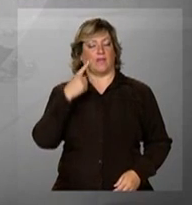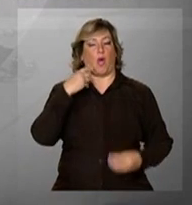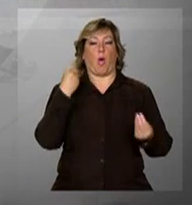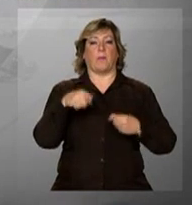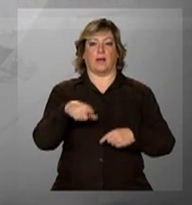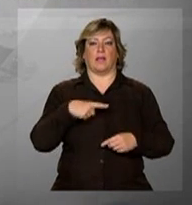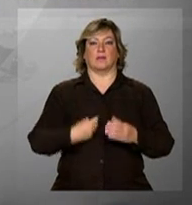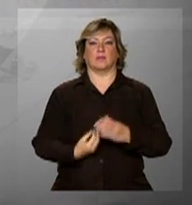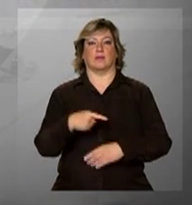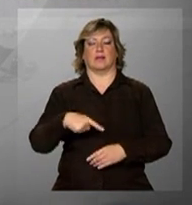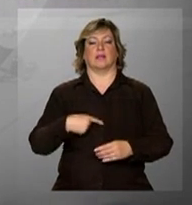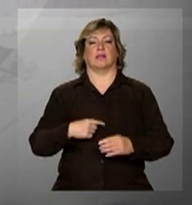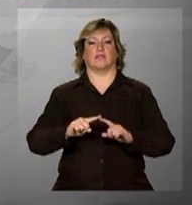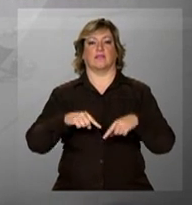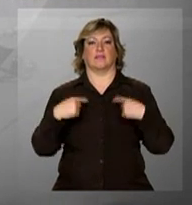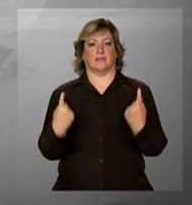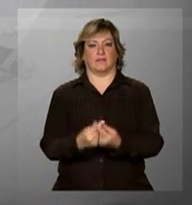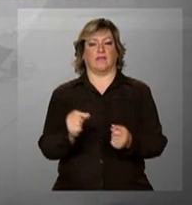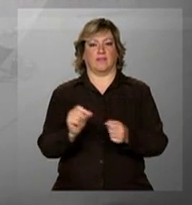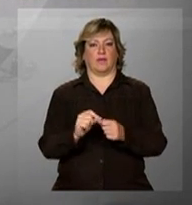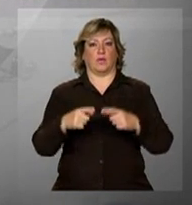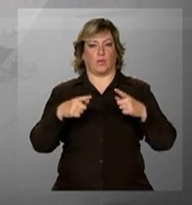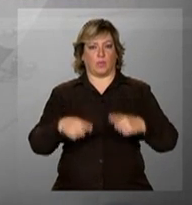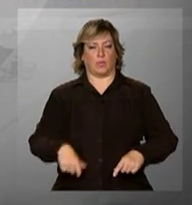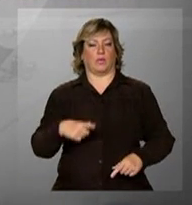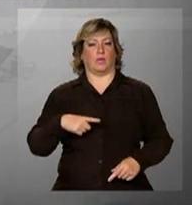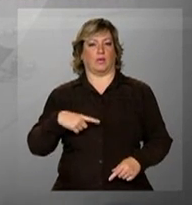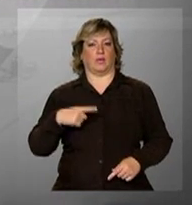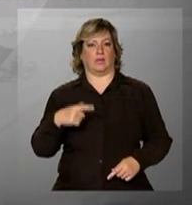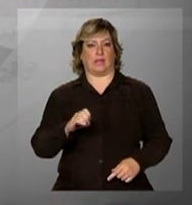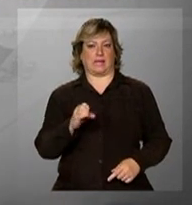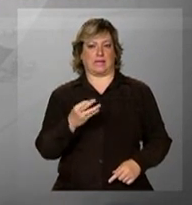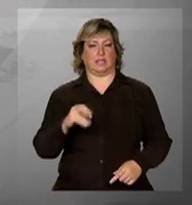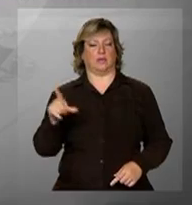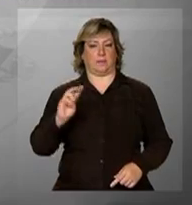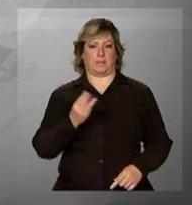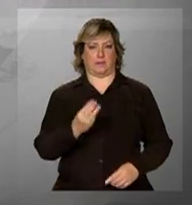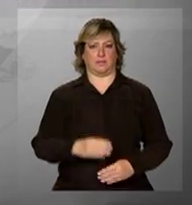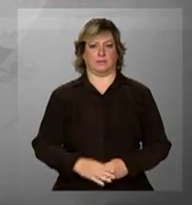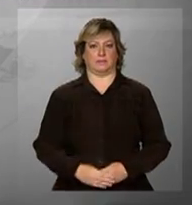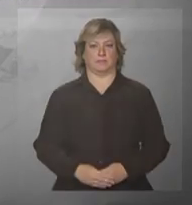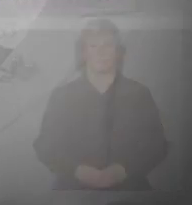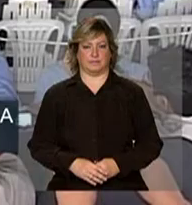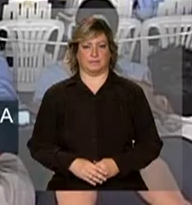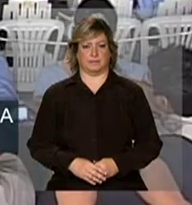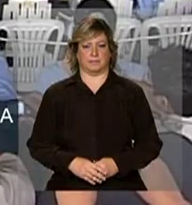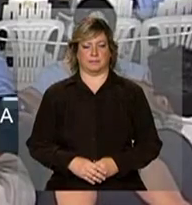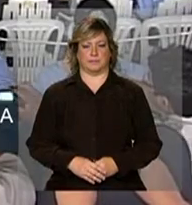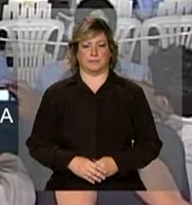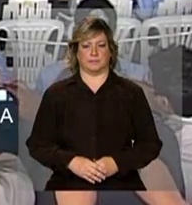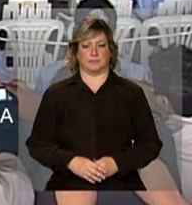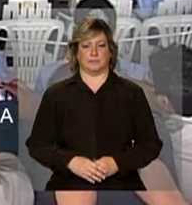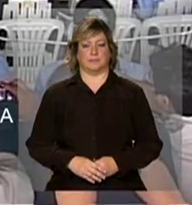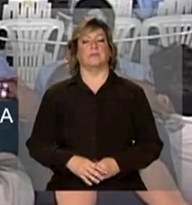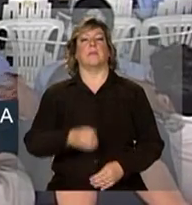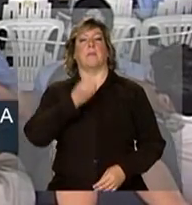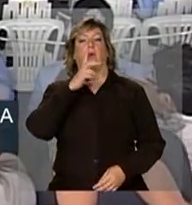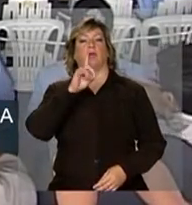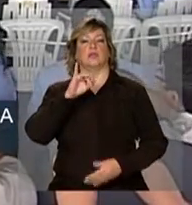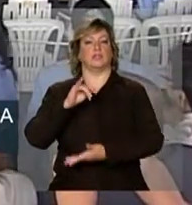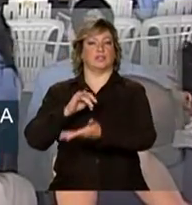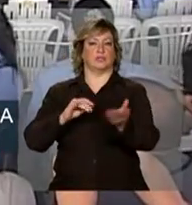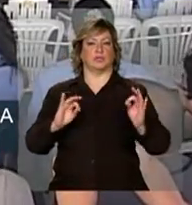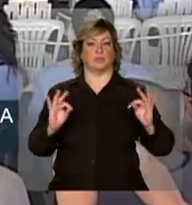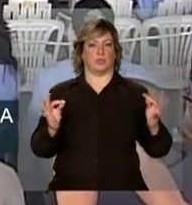Veja como foi a solenidade realizada no município de Estreito, no Maranhão. Bom dia a todos.